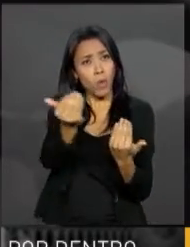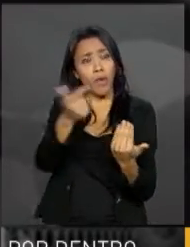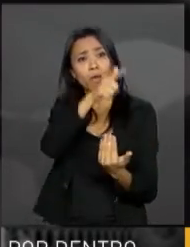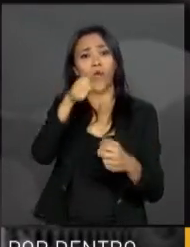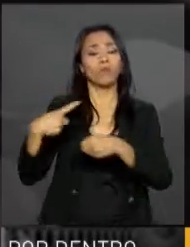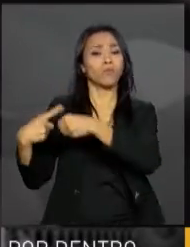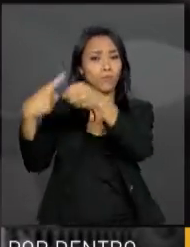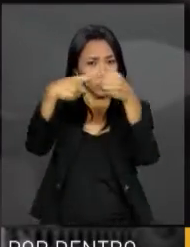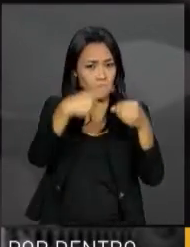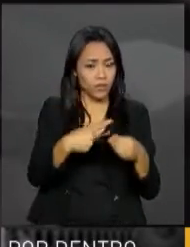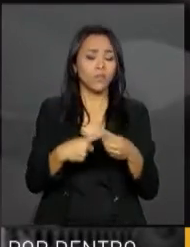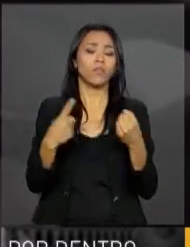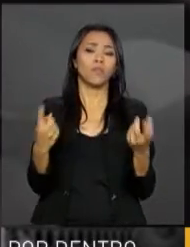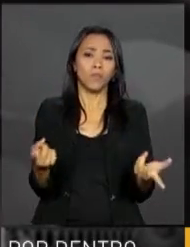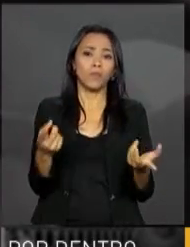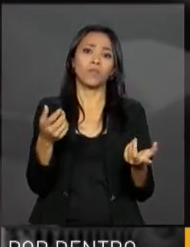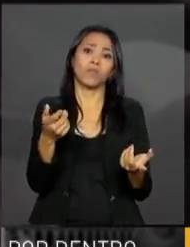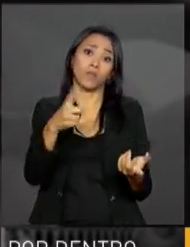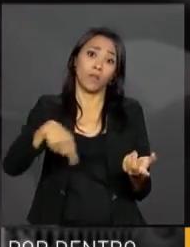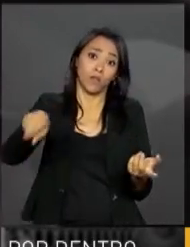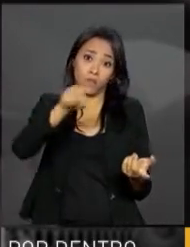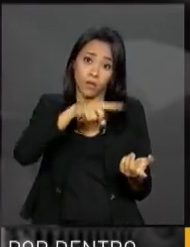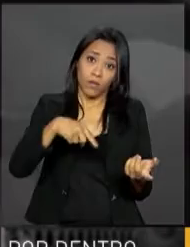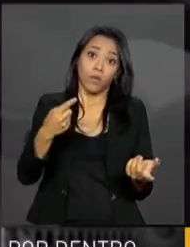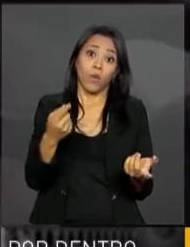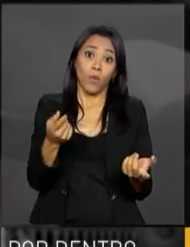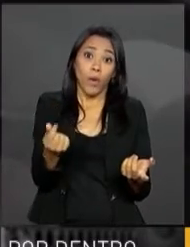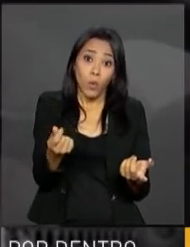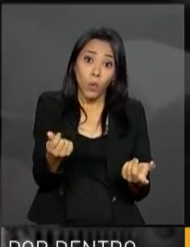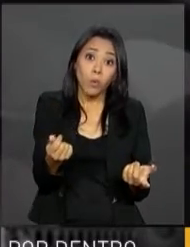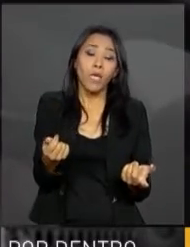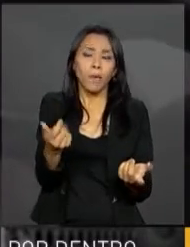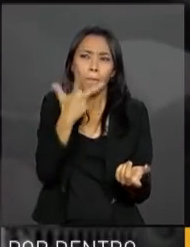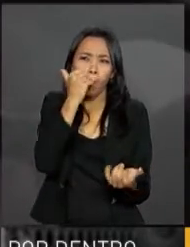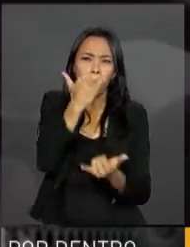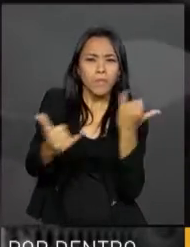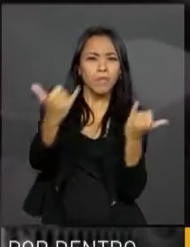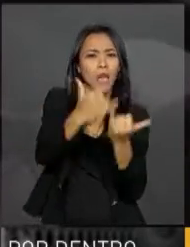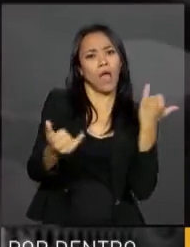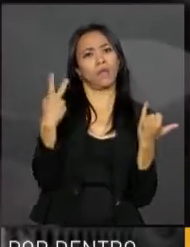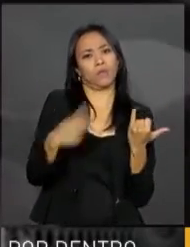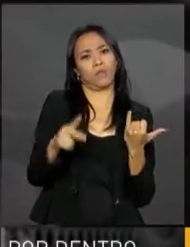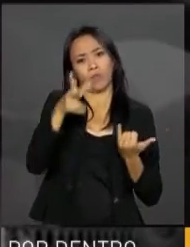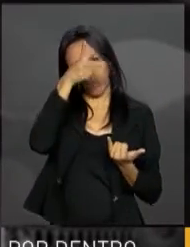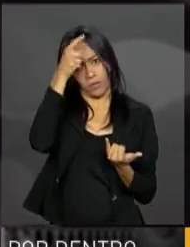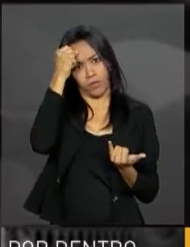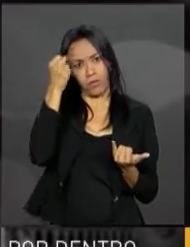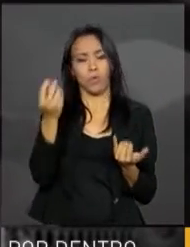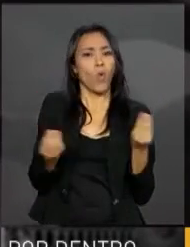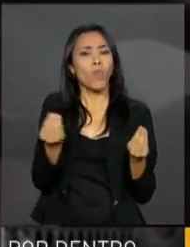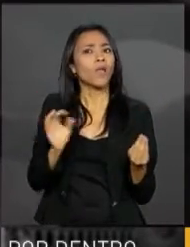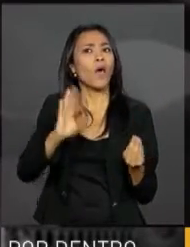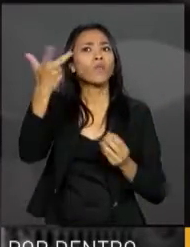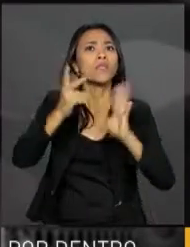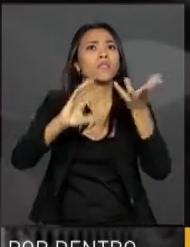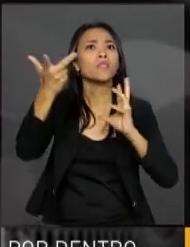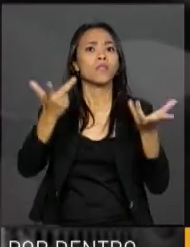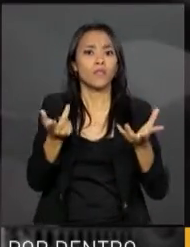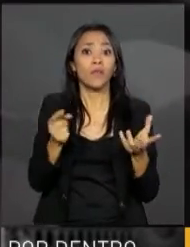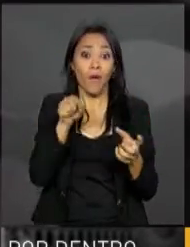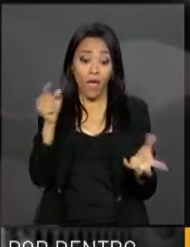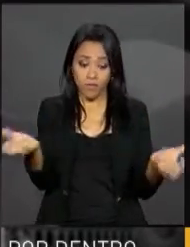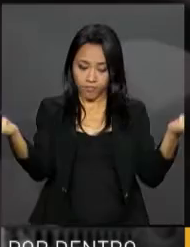outros municípios de população ou economia parecida. É o que está acontecendo nos outros. Então, é uma